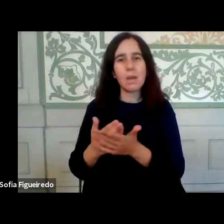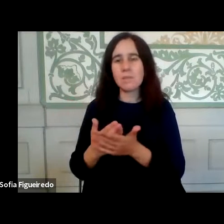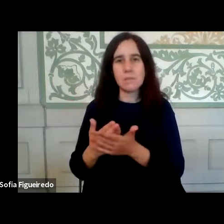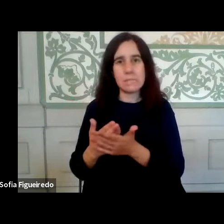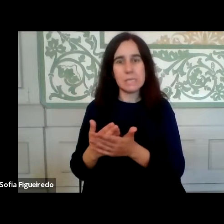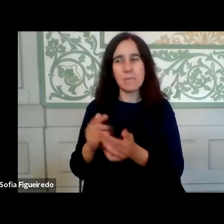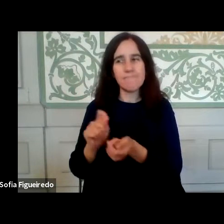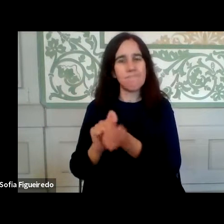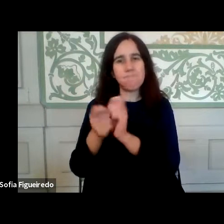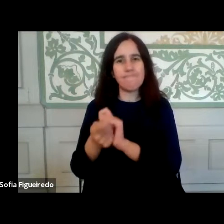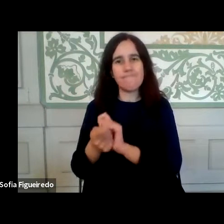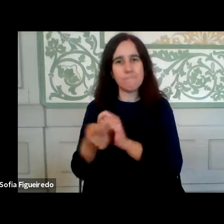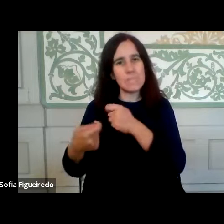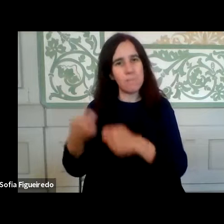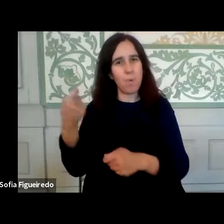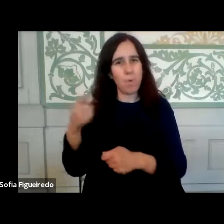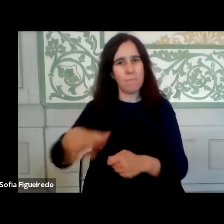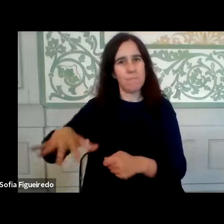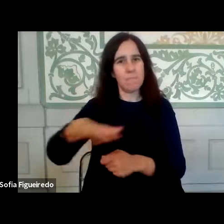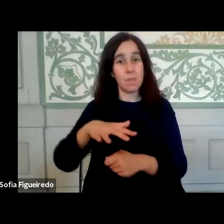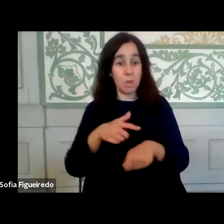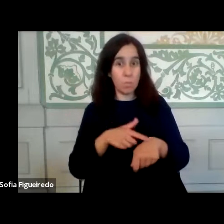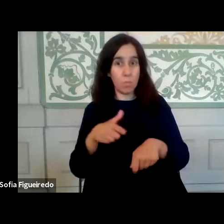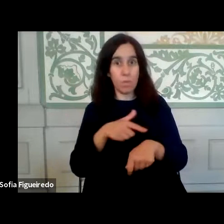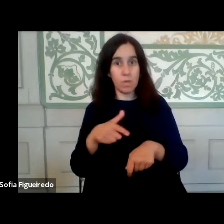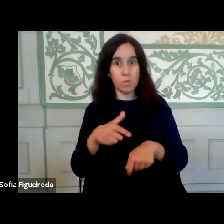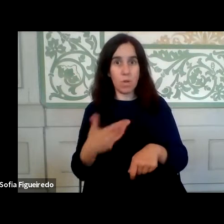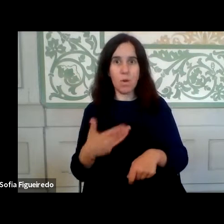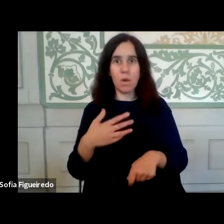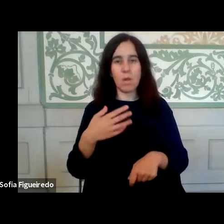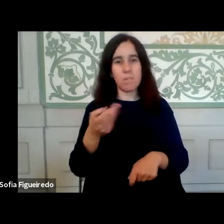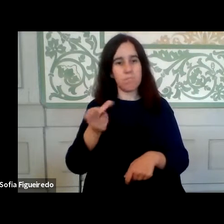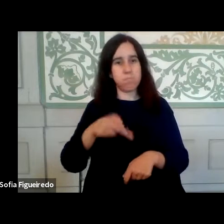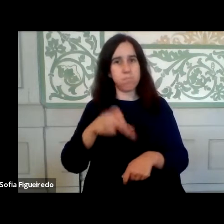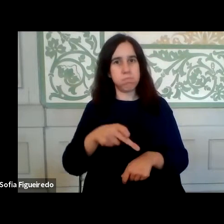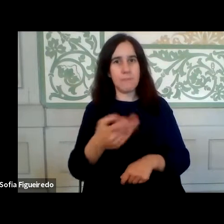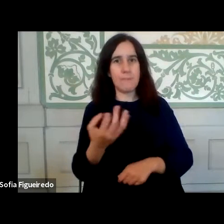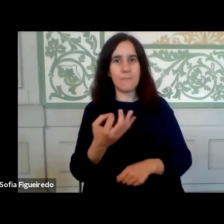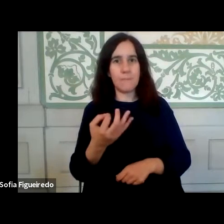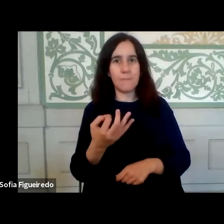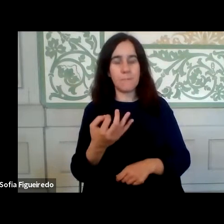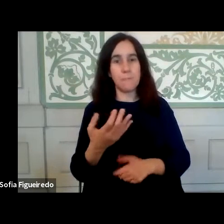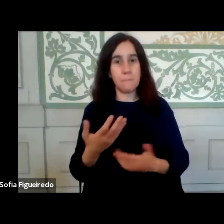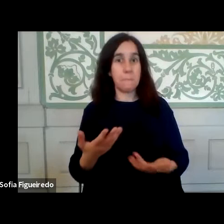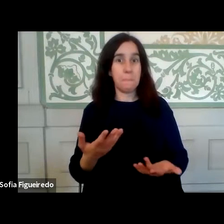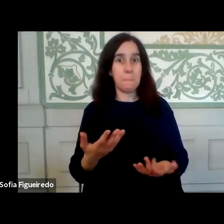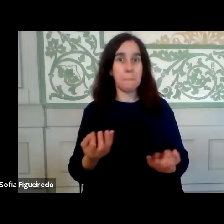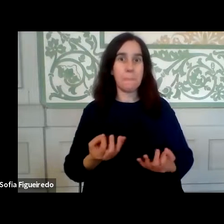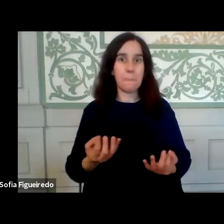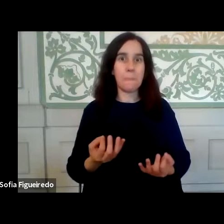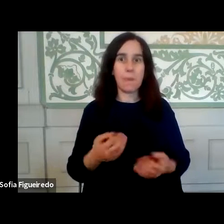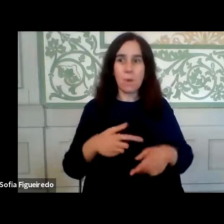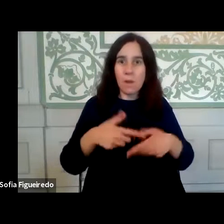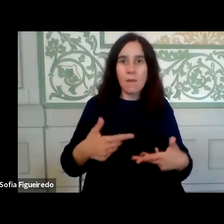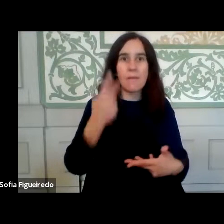desadequadas e que momentos como que nós passamos na nossa vida